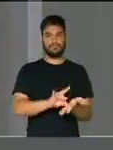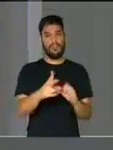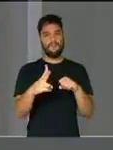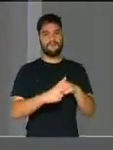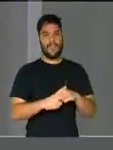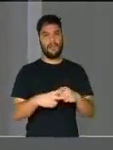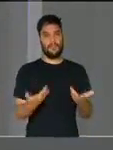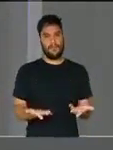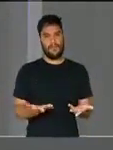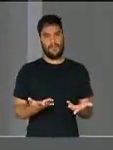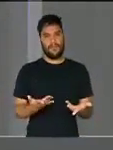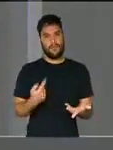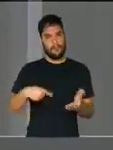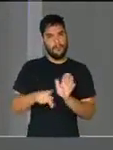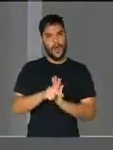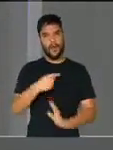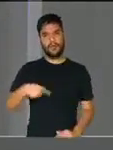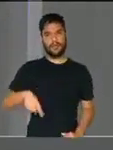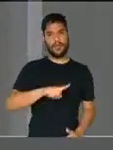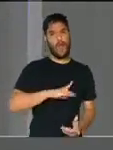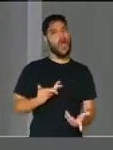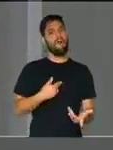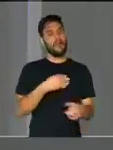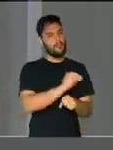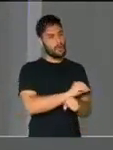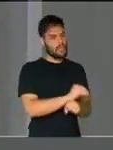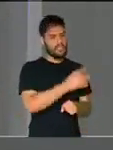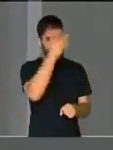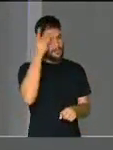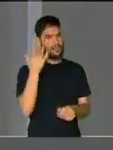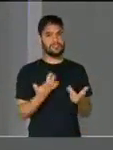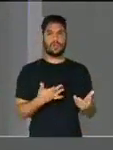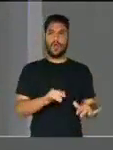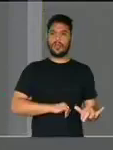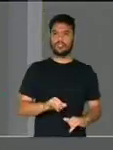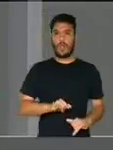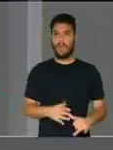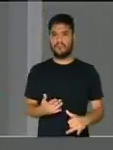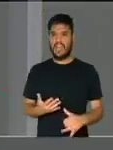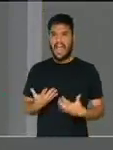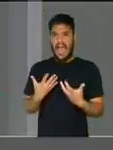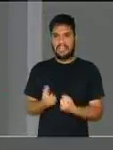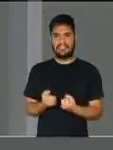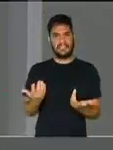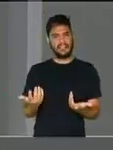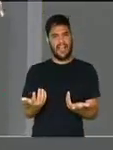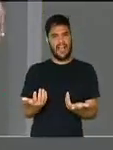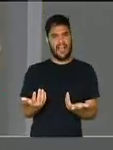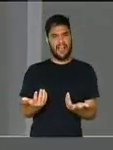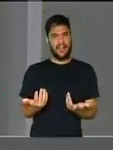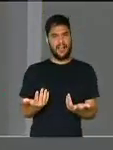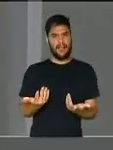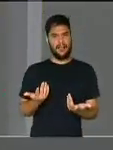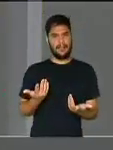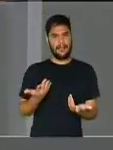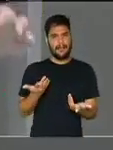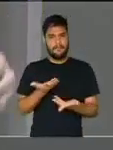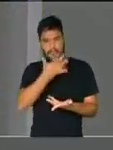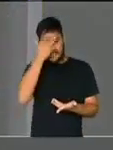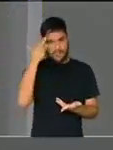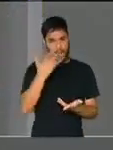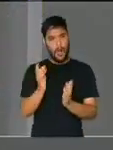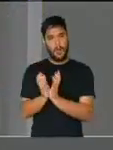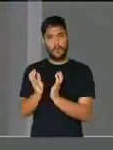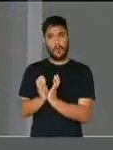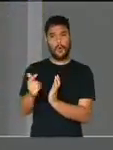e a proteção daqueles mais vulneráveis e ameaçados. Nós não vamos aceitar ser um joguete na mão de